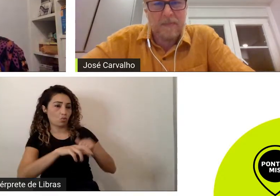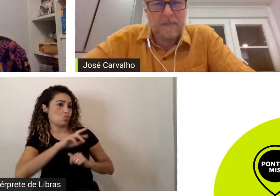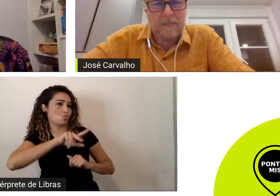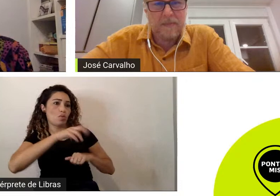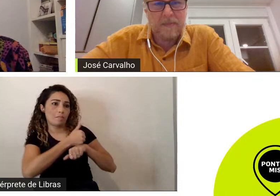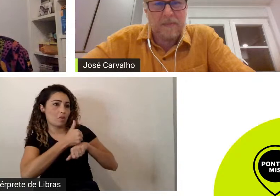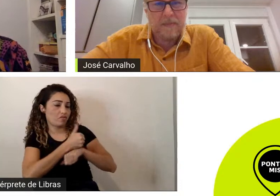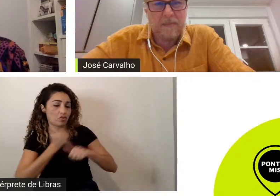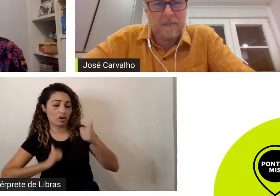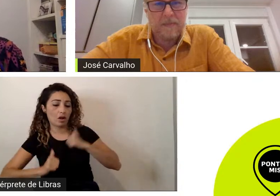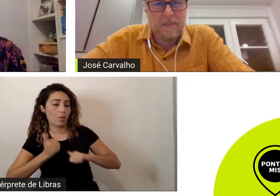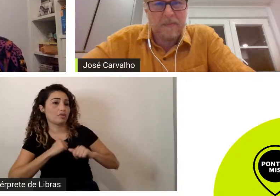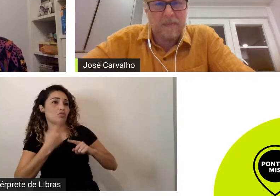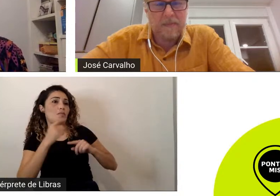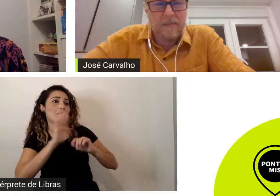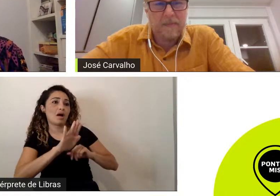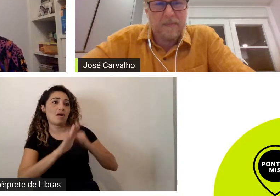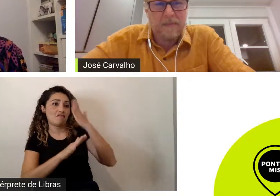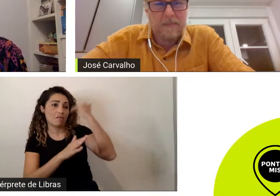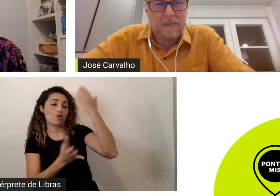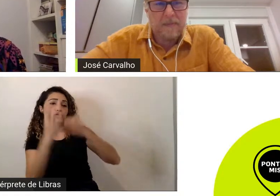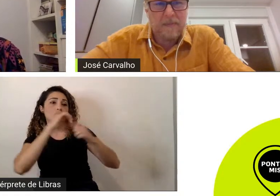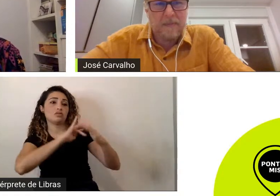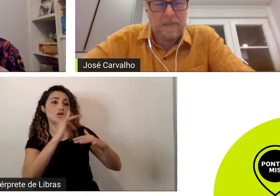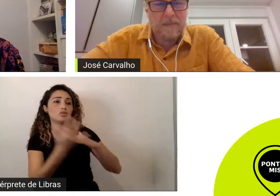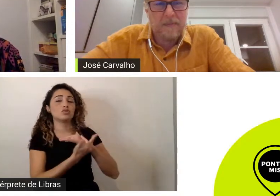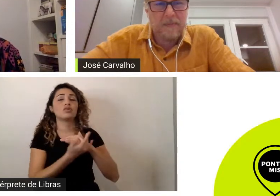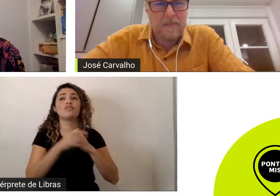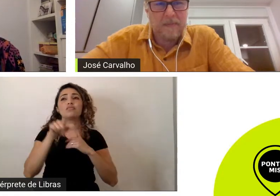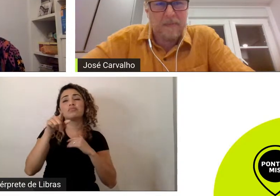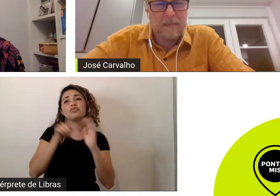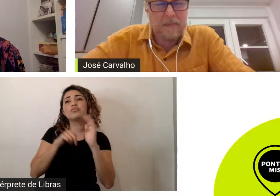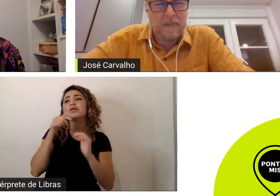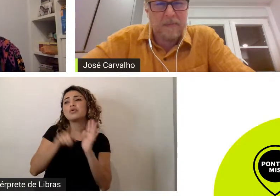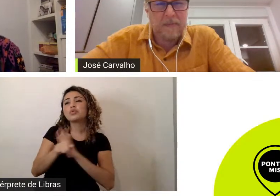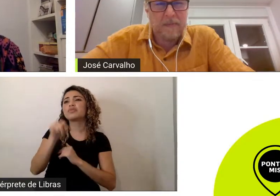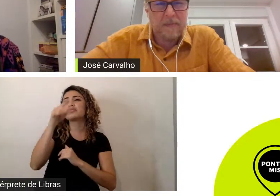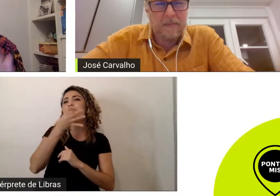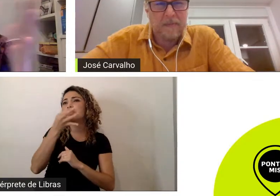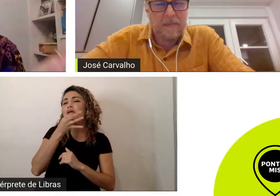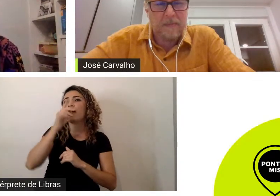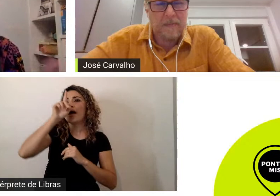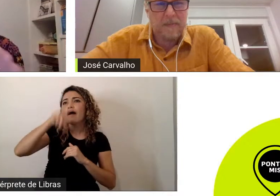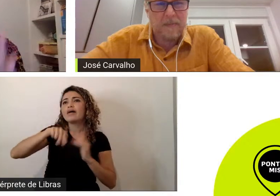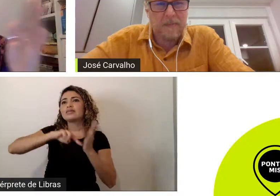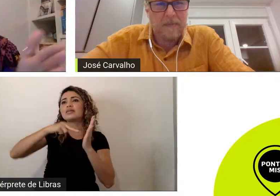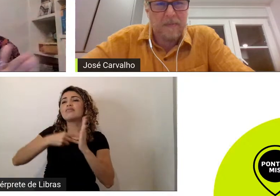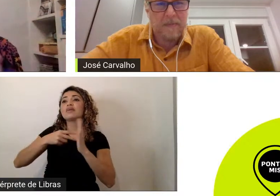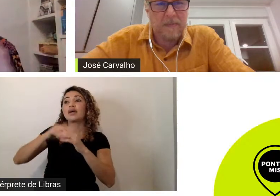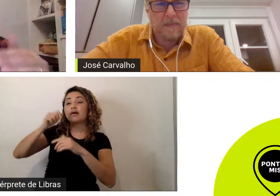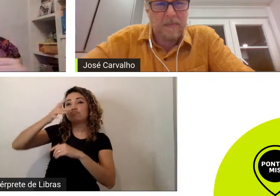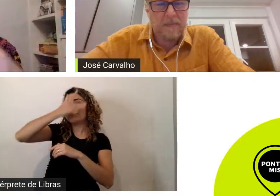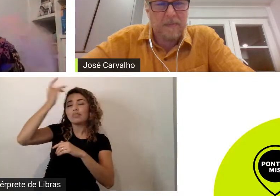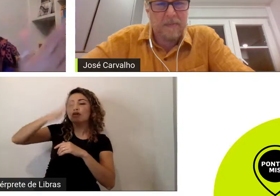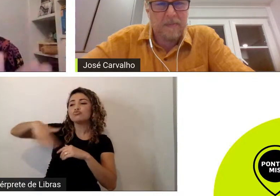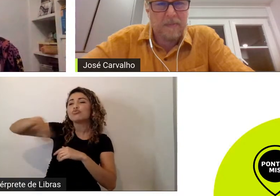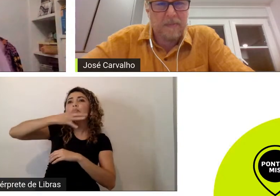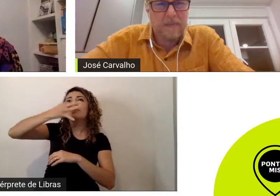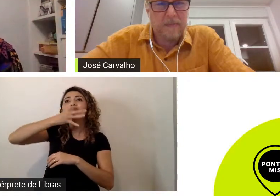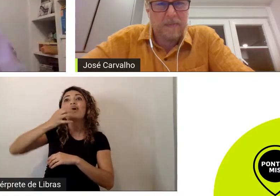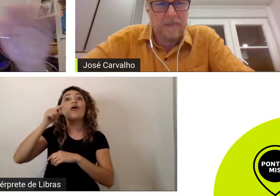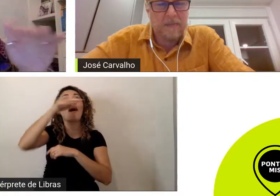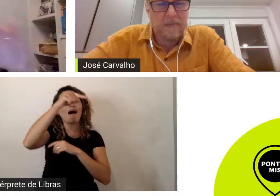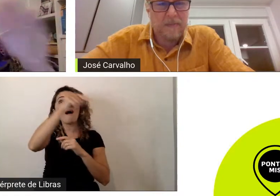também uma participação do público ou é mais uma forma de fechar um marketing e saber que tem uma